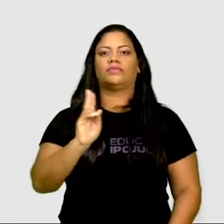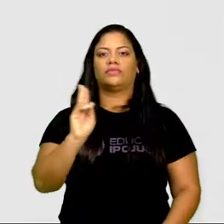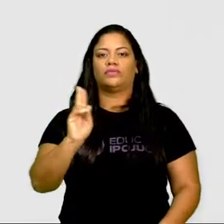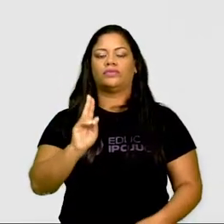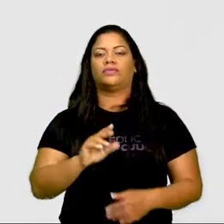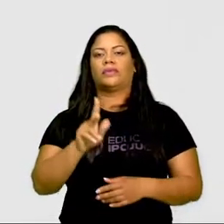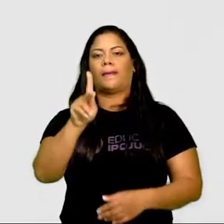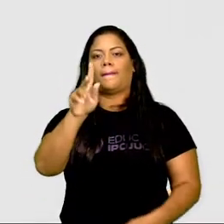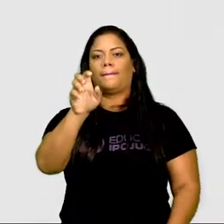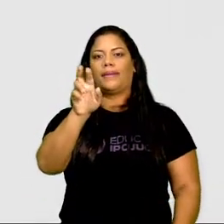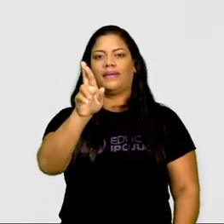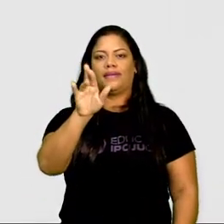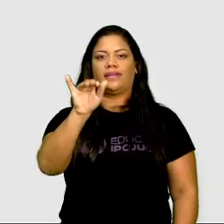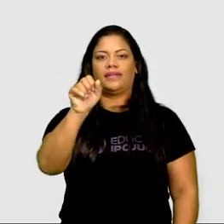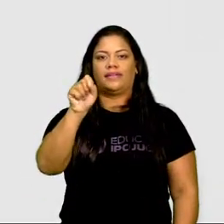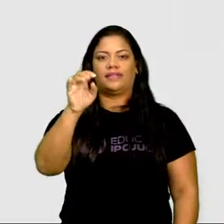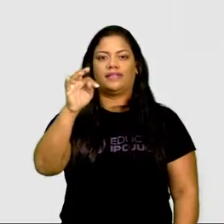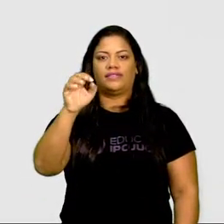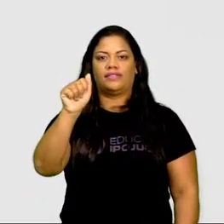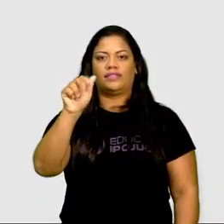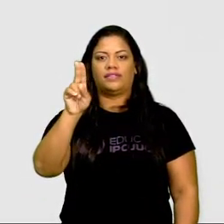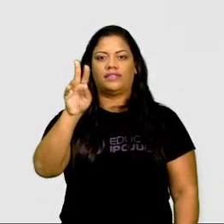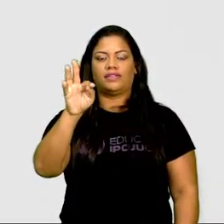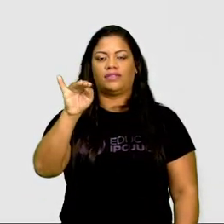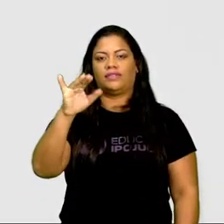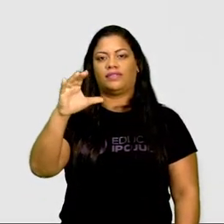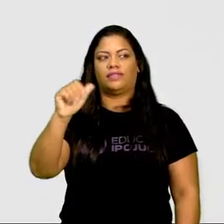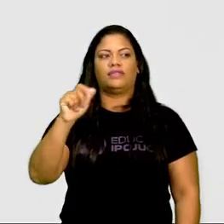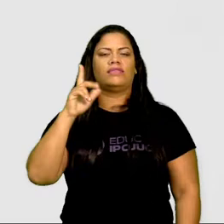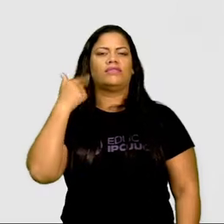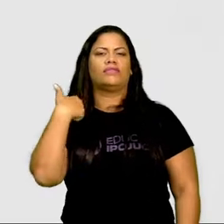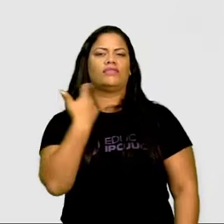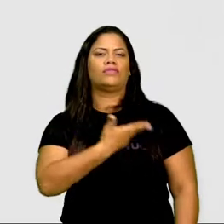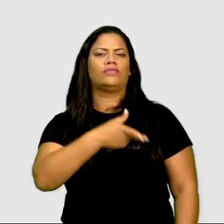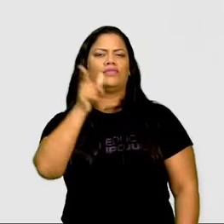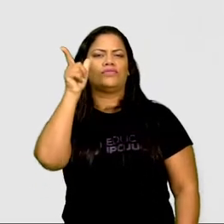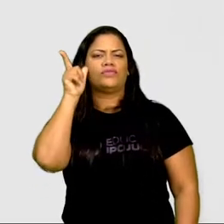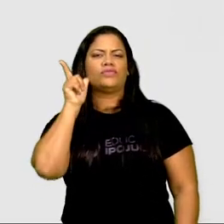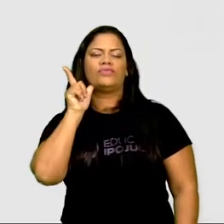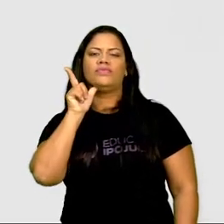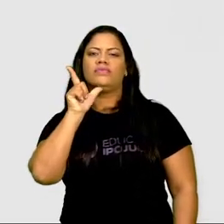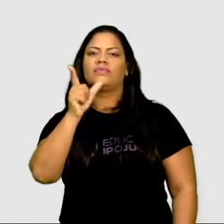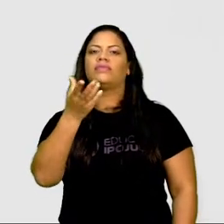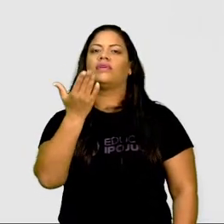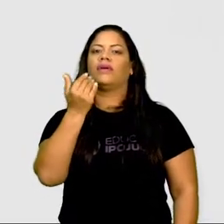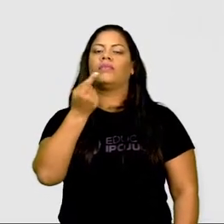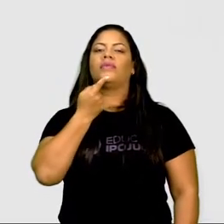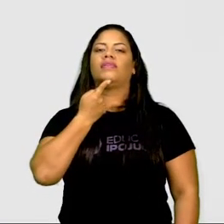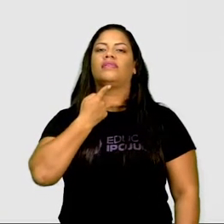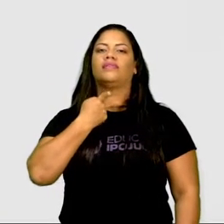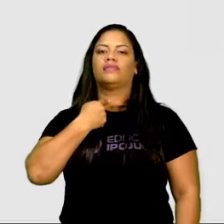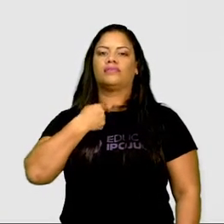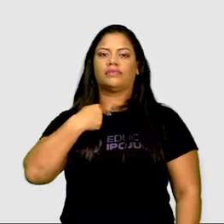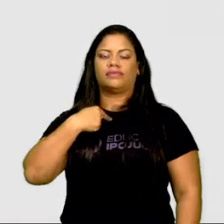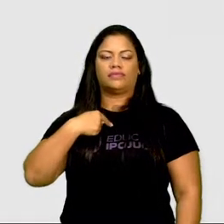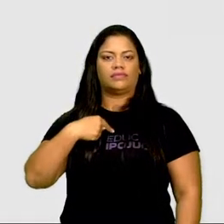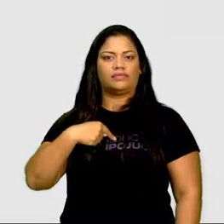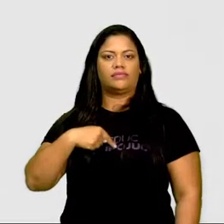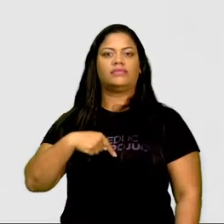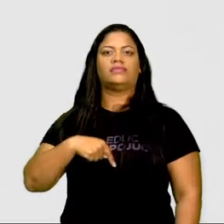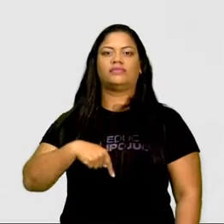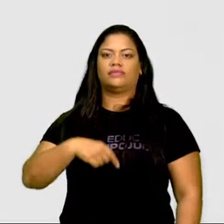peristálticas. Essas contrações que acontecem pra que a gente consiga engolir e a comida, ela vai descendo.